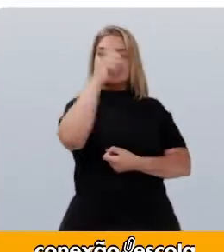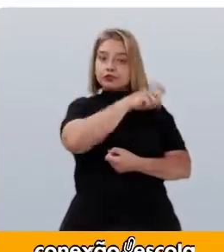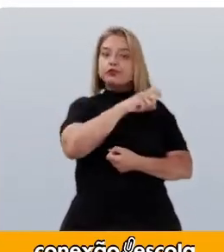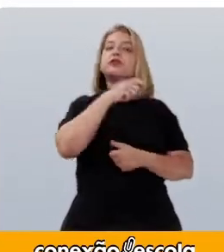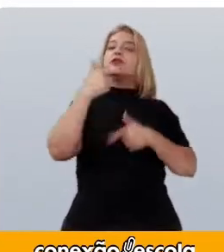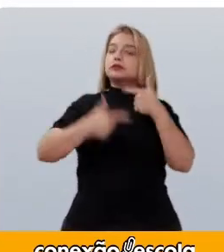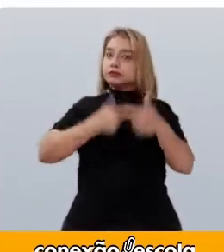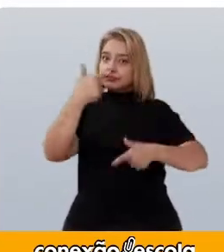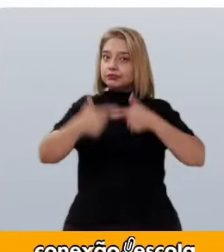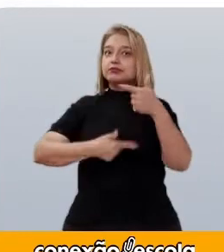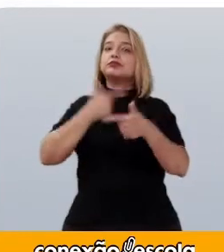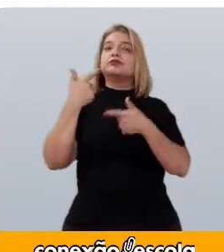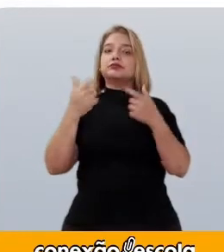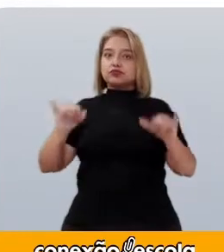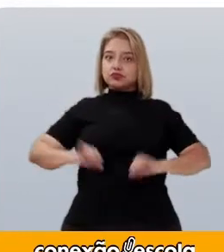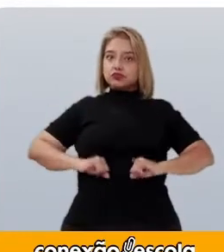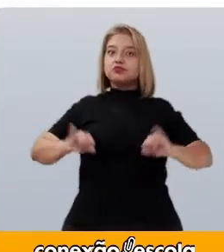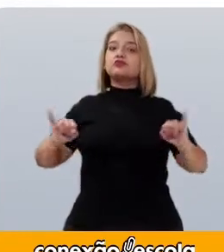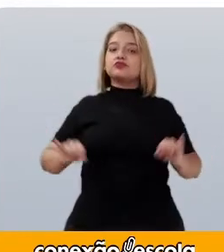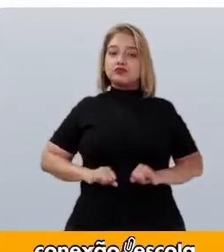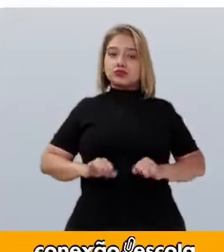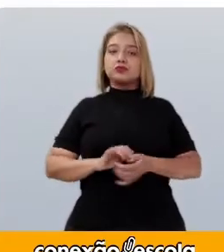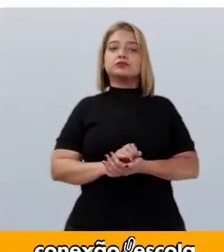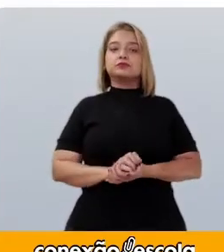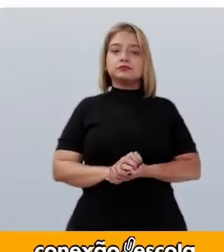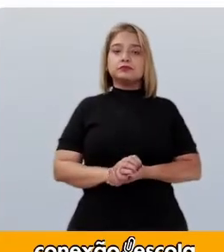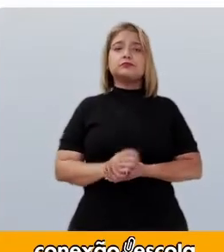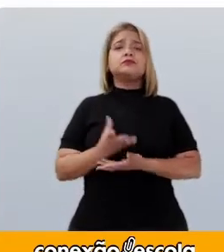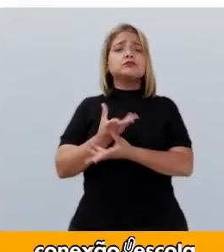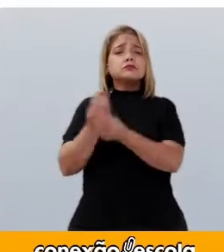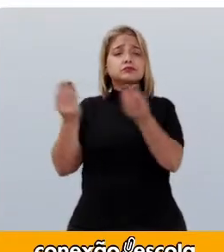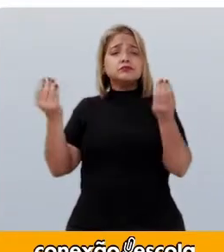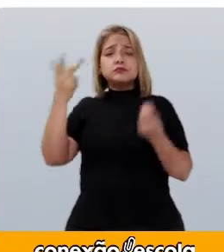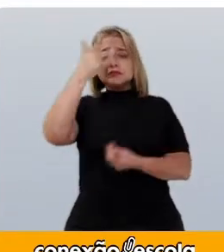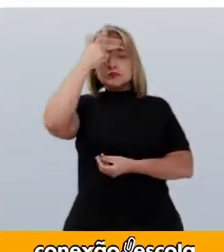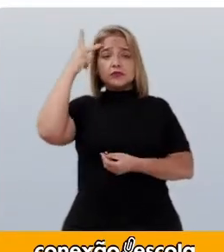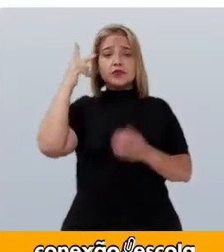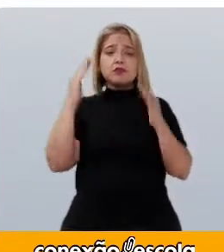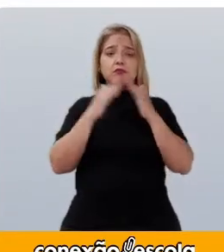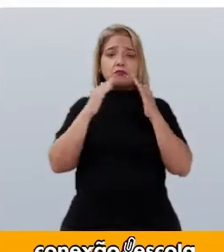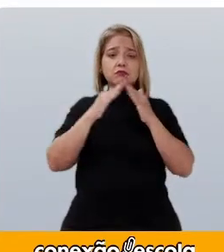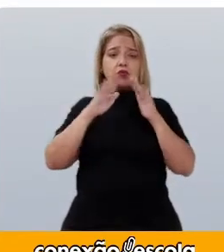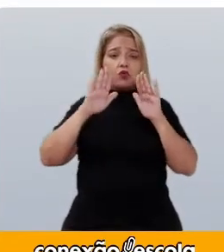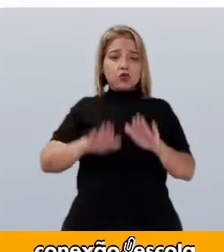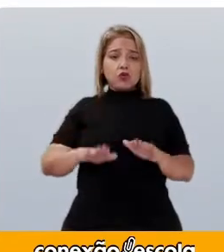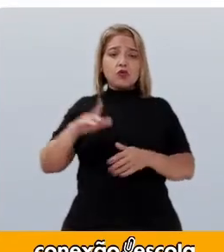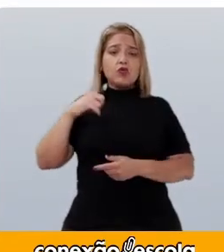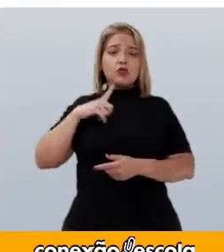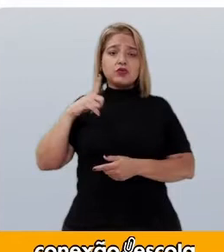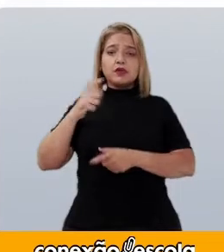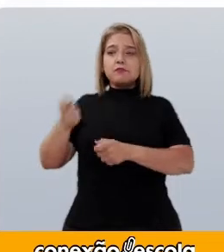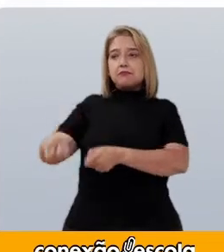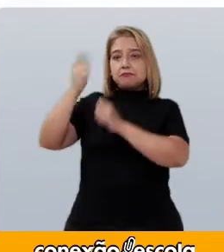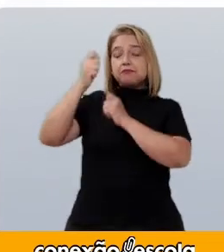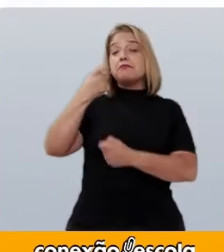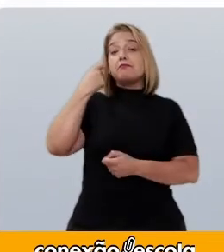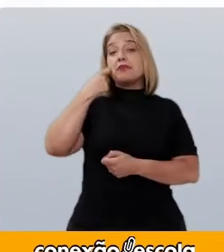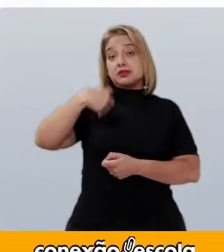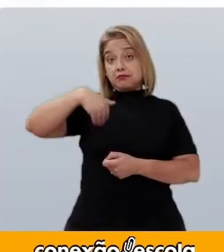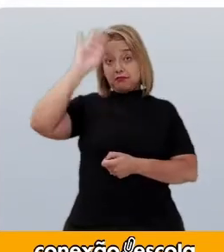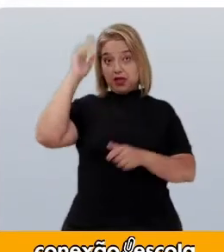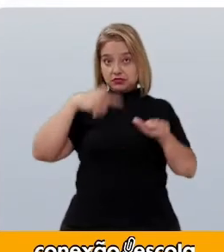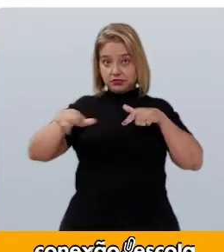constante Tem muitas pessoas Que moram aqui Aqui estão a pescar São pescadores O único trabalho Que temos é a pesca Na